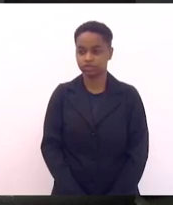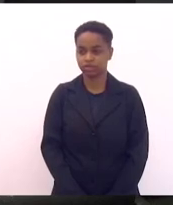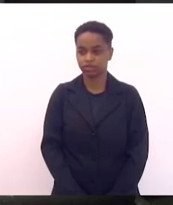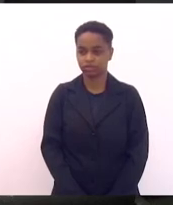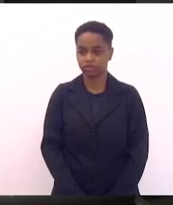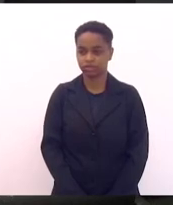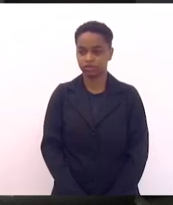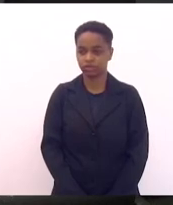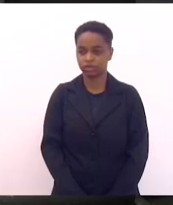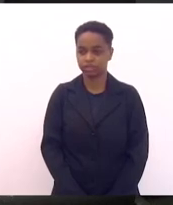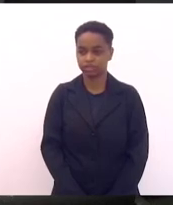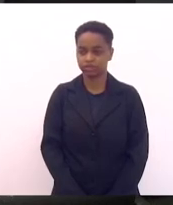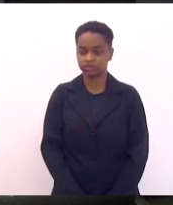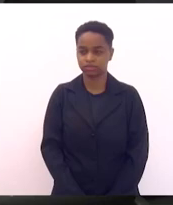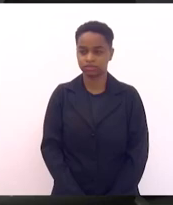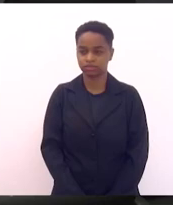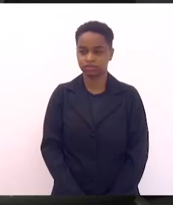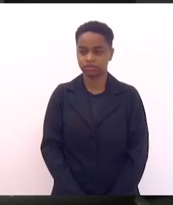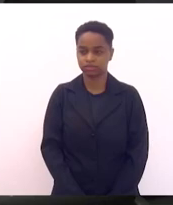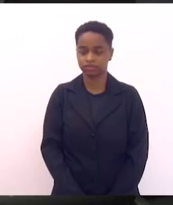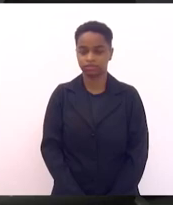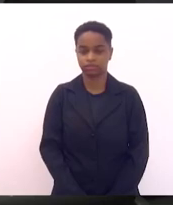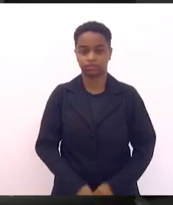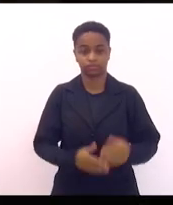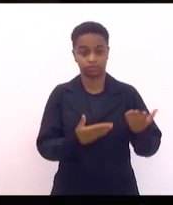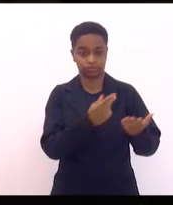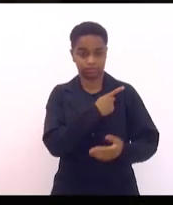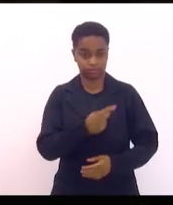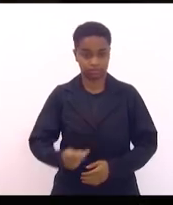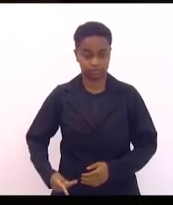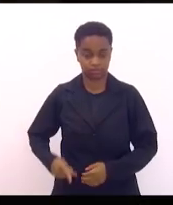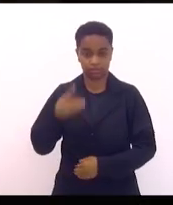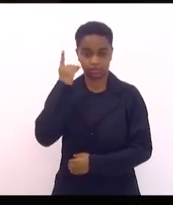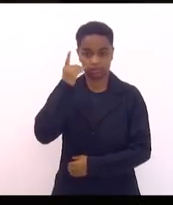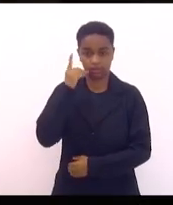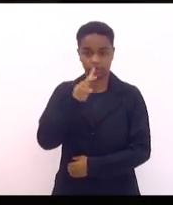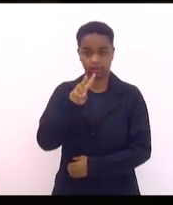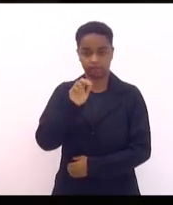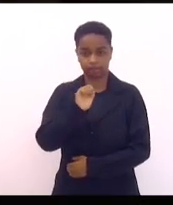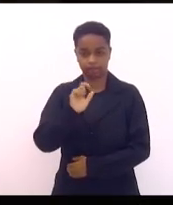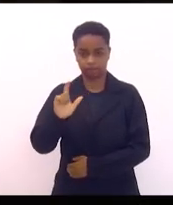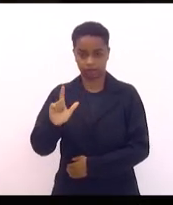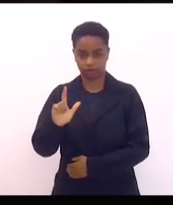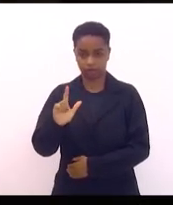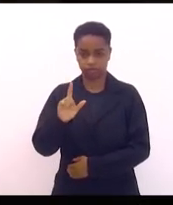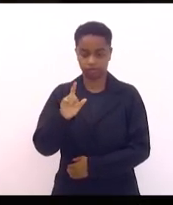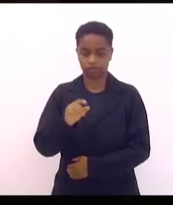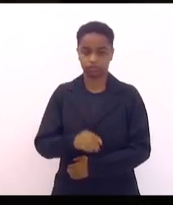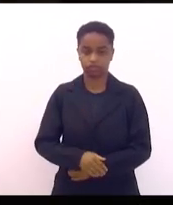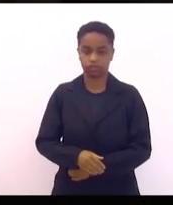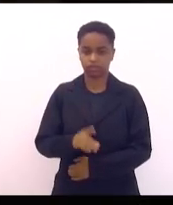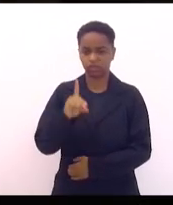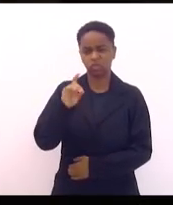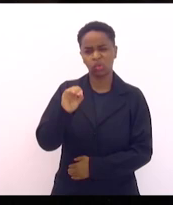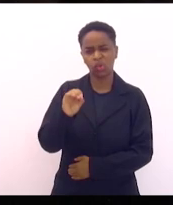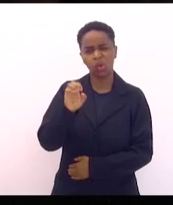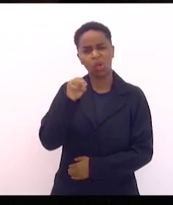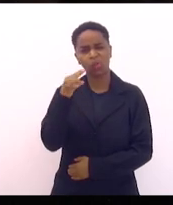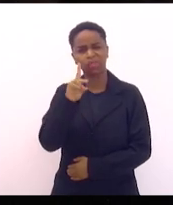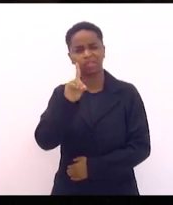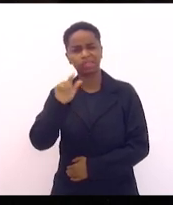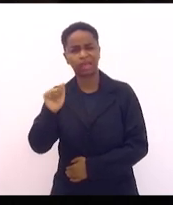Senhor presidente, deputado Valdo Seasa, ou da Seasa?